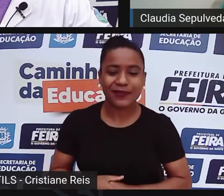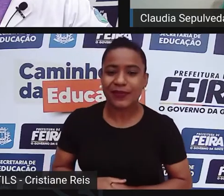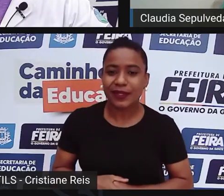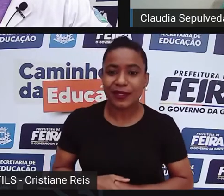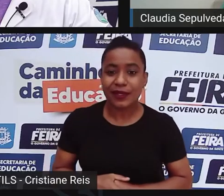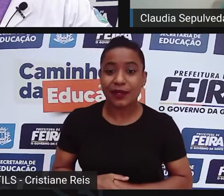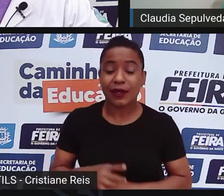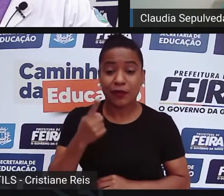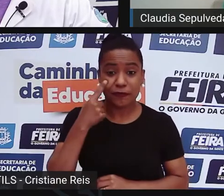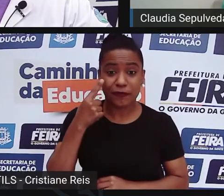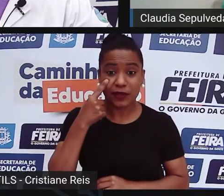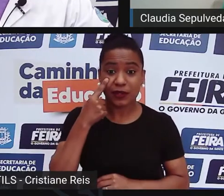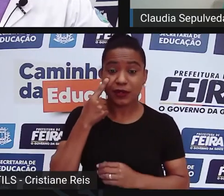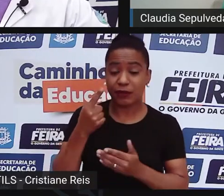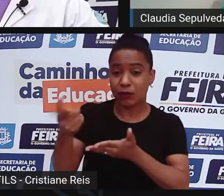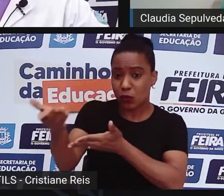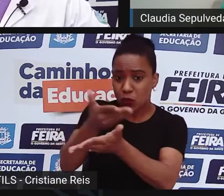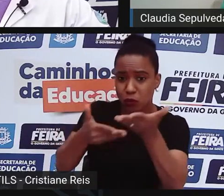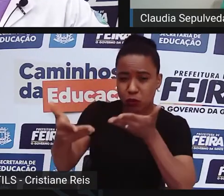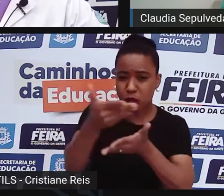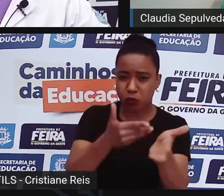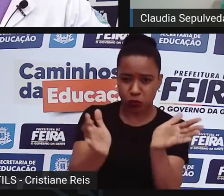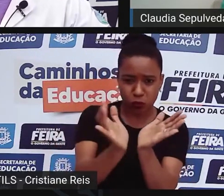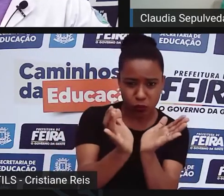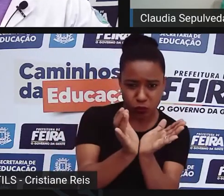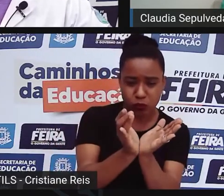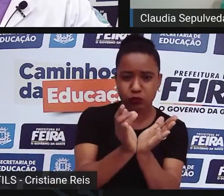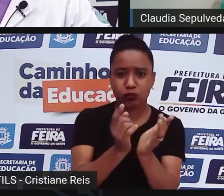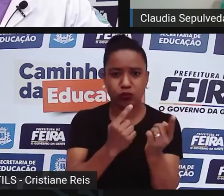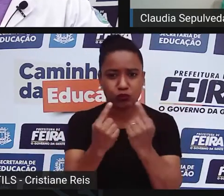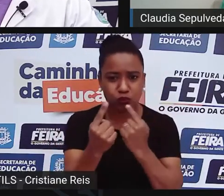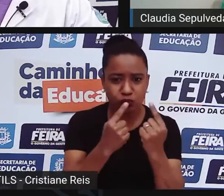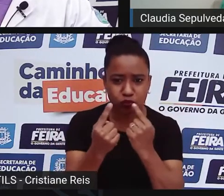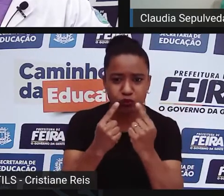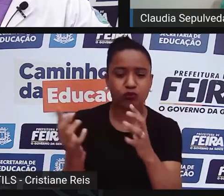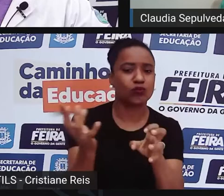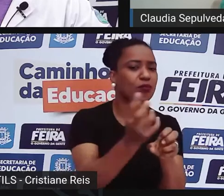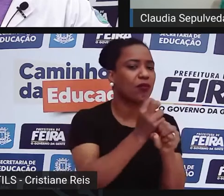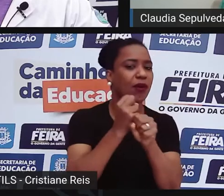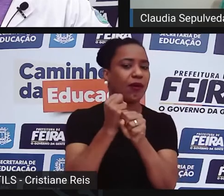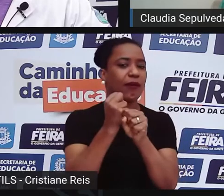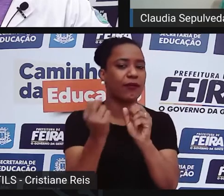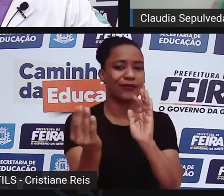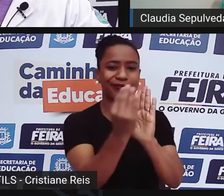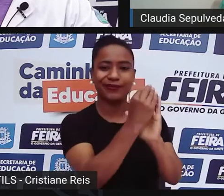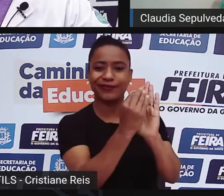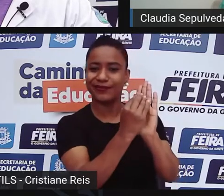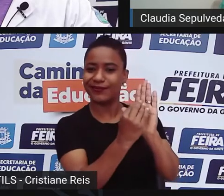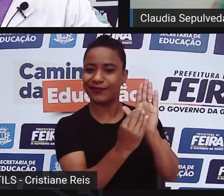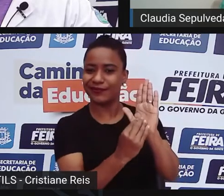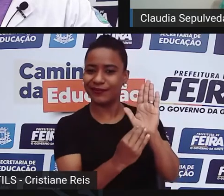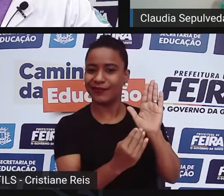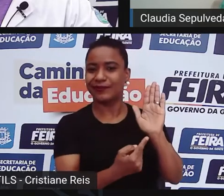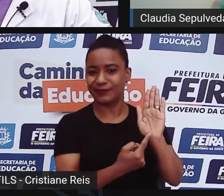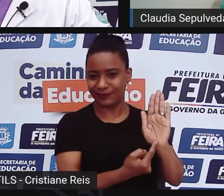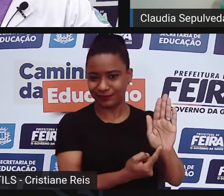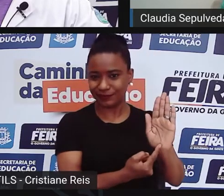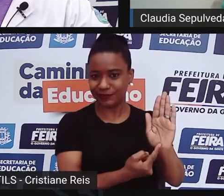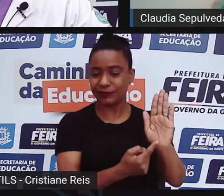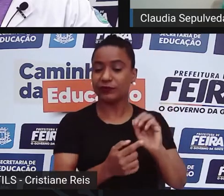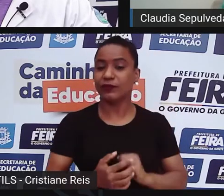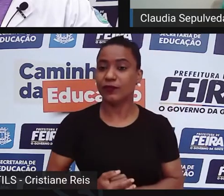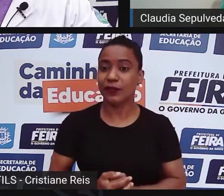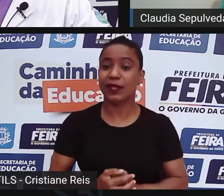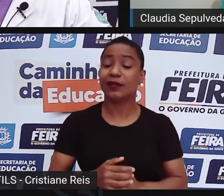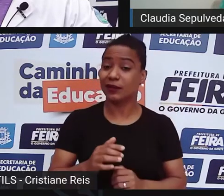compartilhado, né? Por uma comunidade, dito por uma comunidade. Veja, essa descrição tem um problema, né? Que é o problema, muitas vezes,